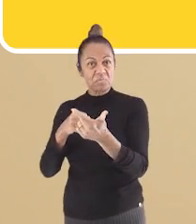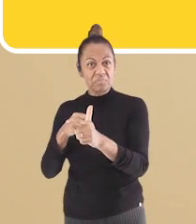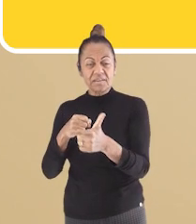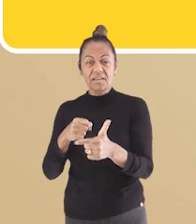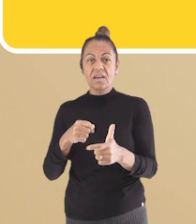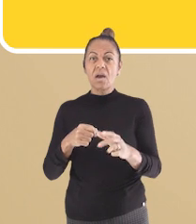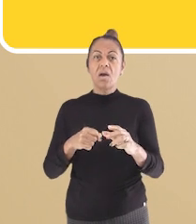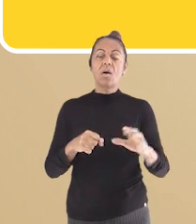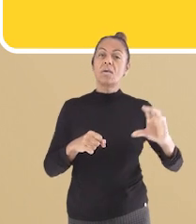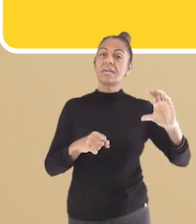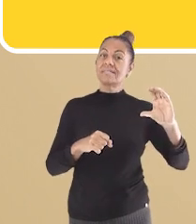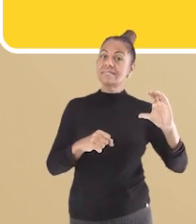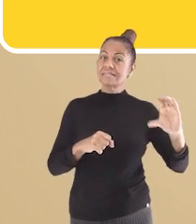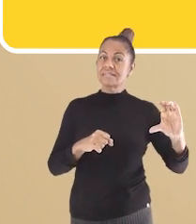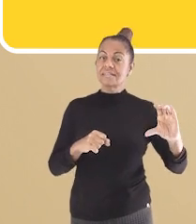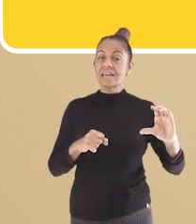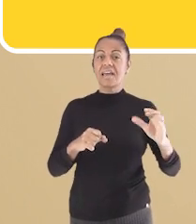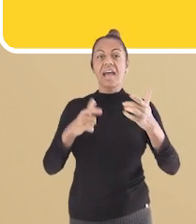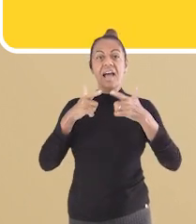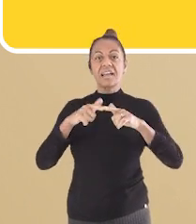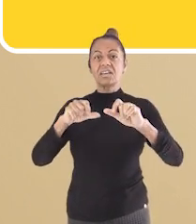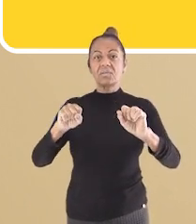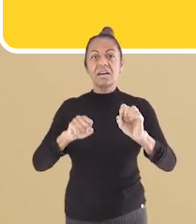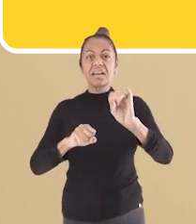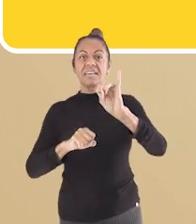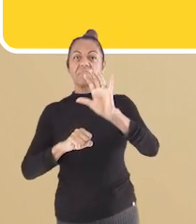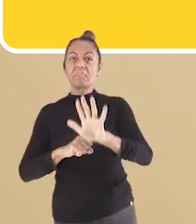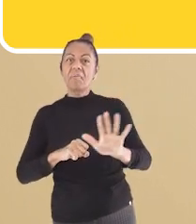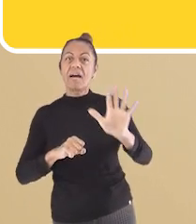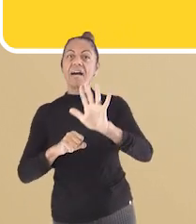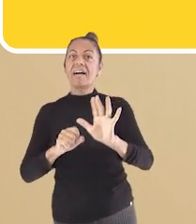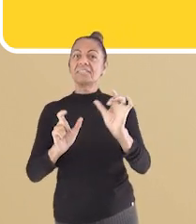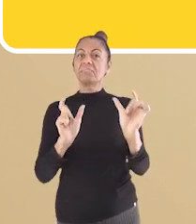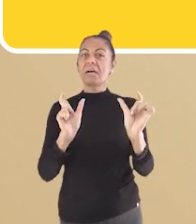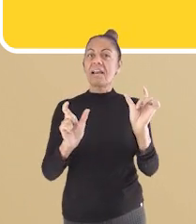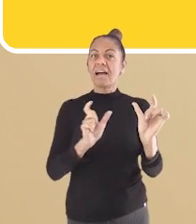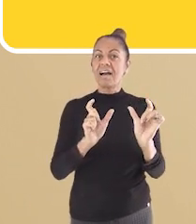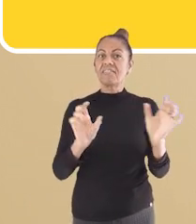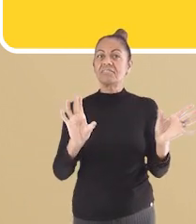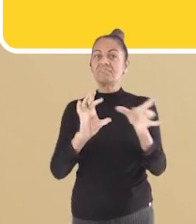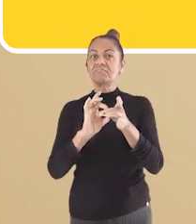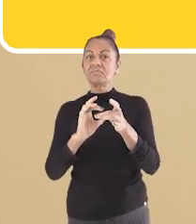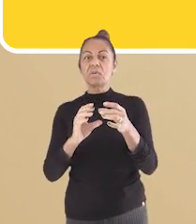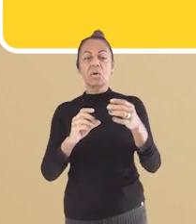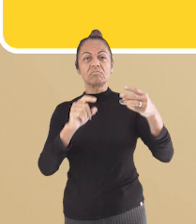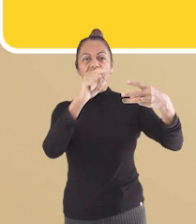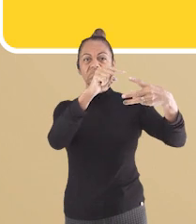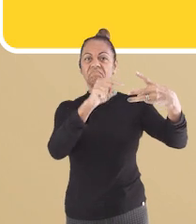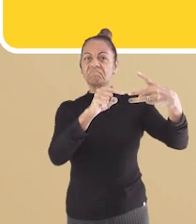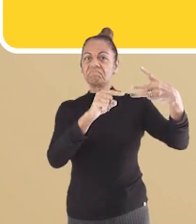Ou letra C. Linguagem mista ou híbrida? Vou te dar um tempo para pensar.